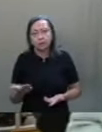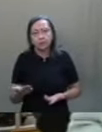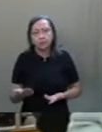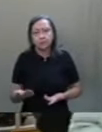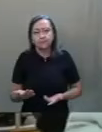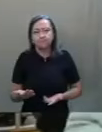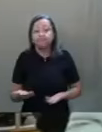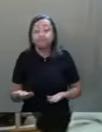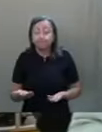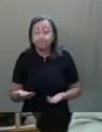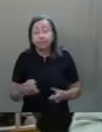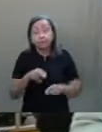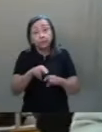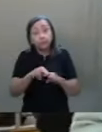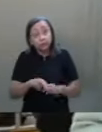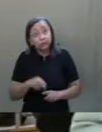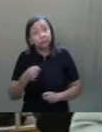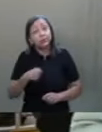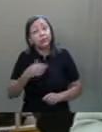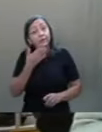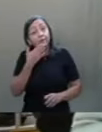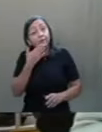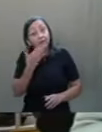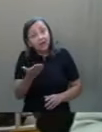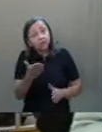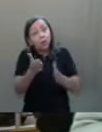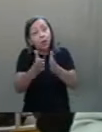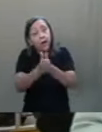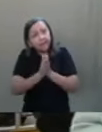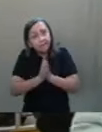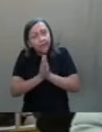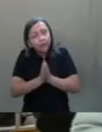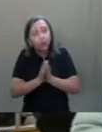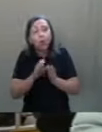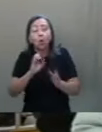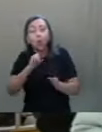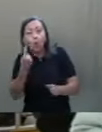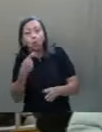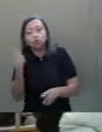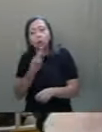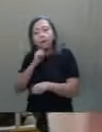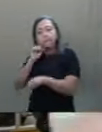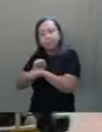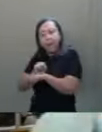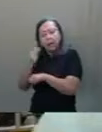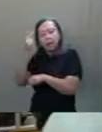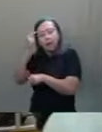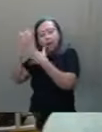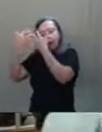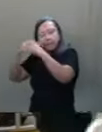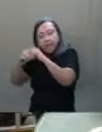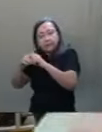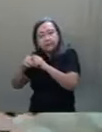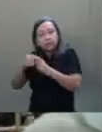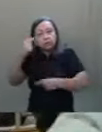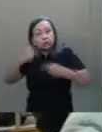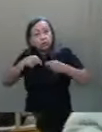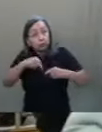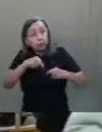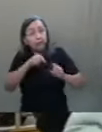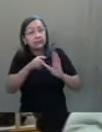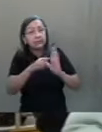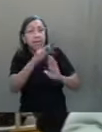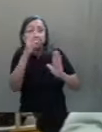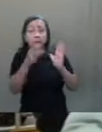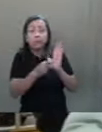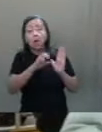Por isso que eu faço um apelo. Ou a gente para para pensar e discute essa MP, ou se rejeite.